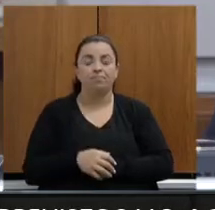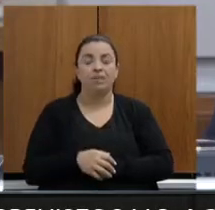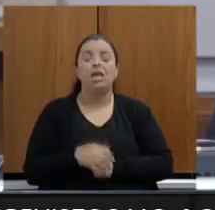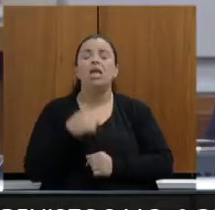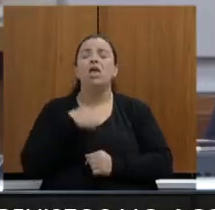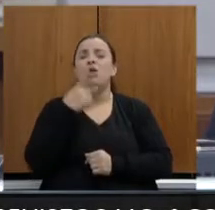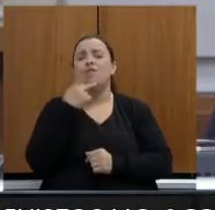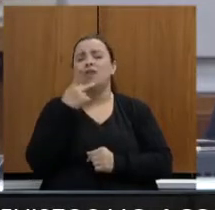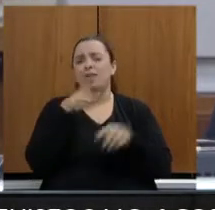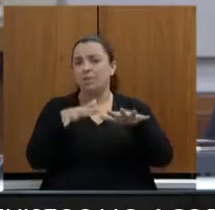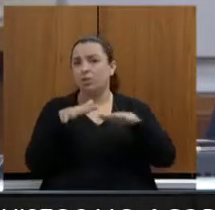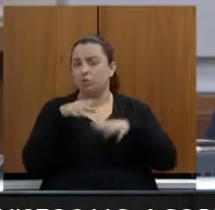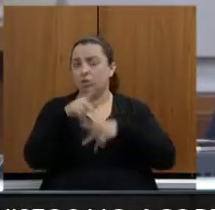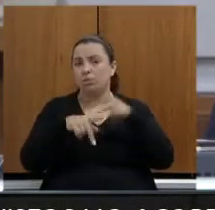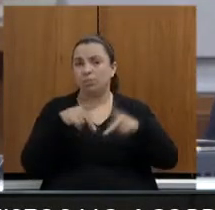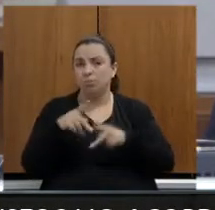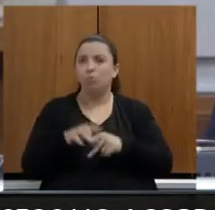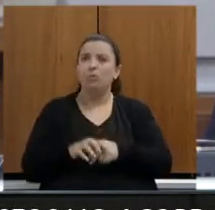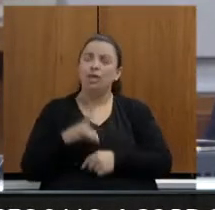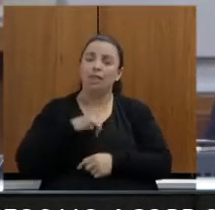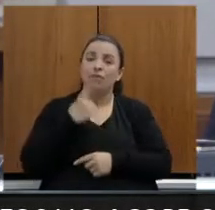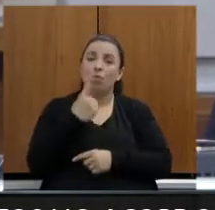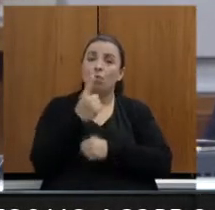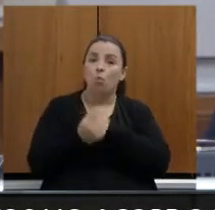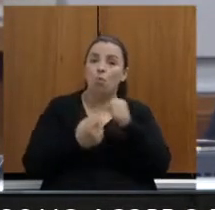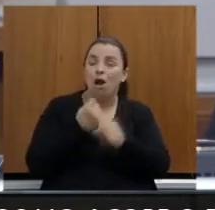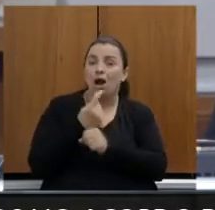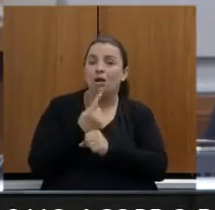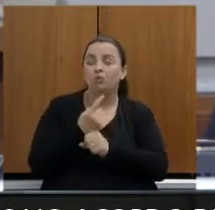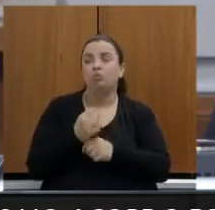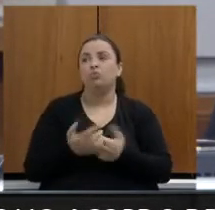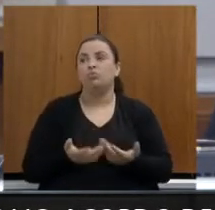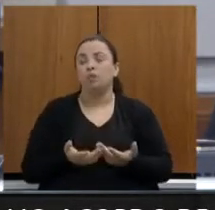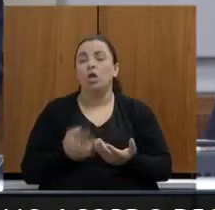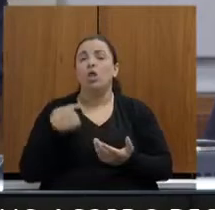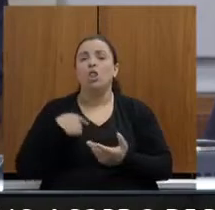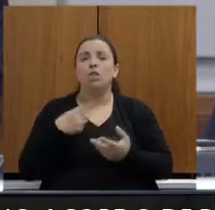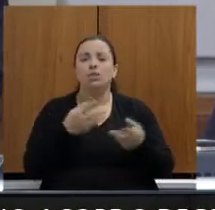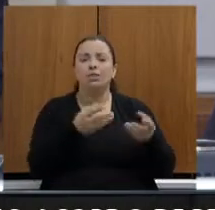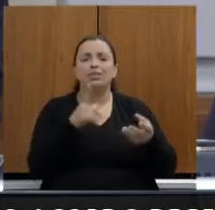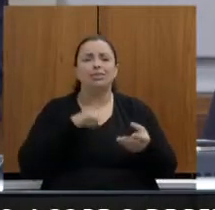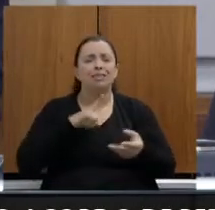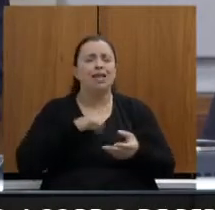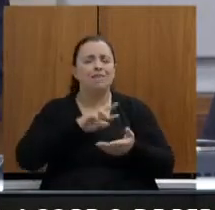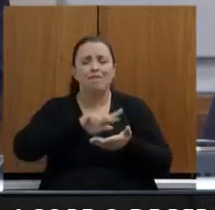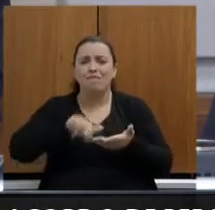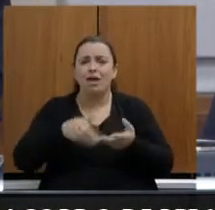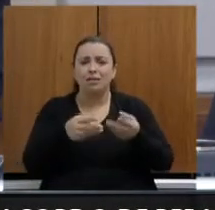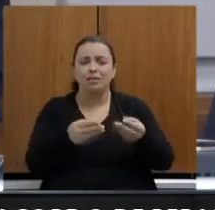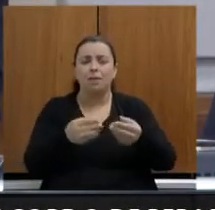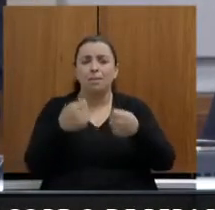esse período de um ano de consulta e audiência pública, nós recebemos um conjunto de solicitações de